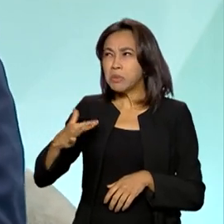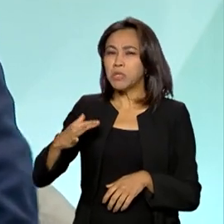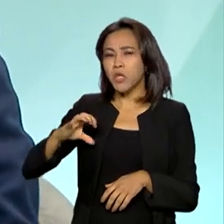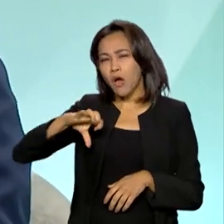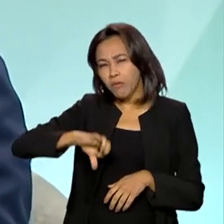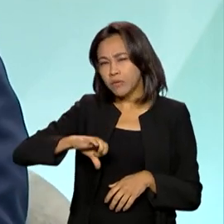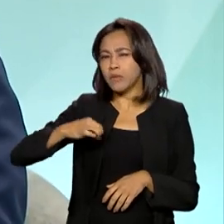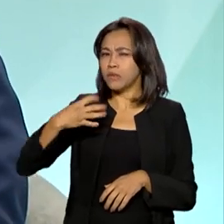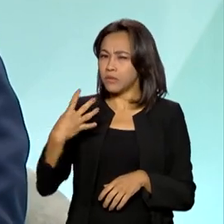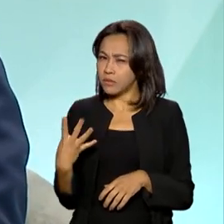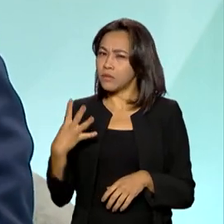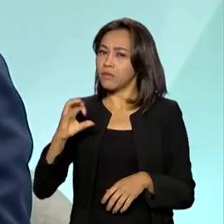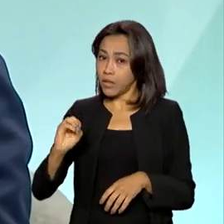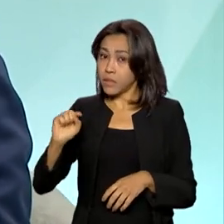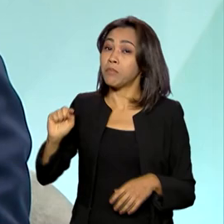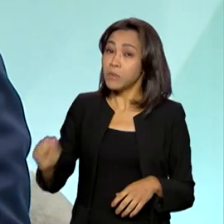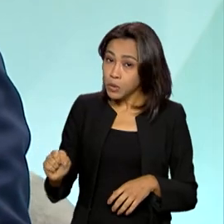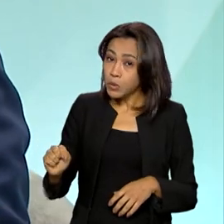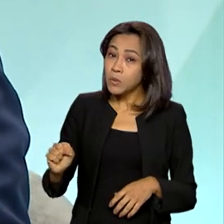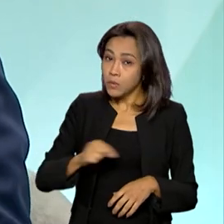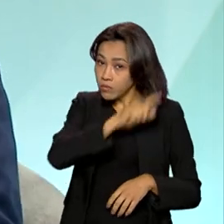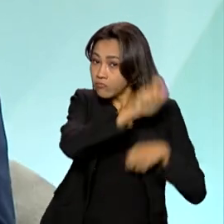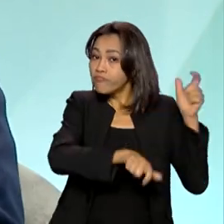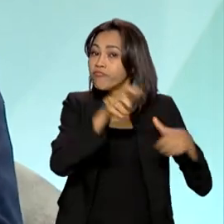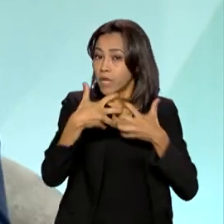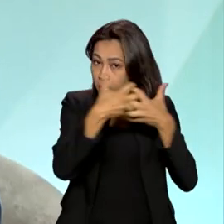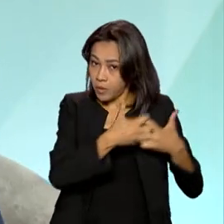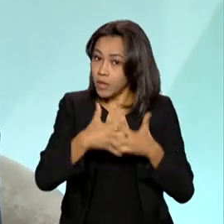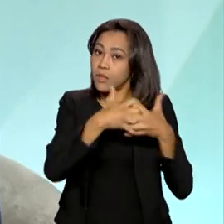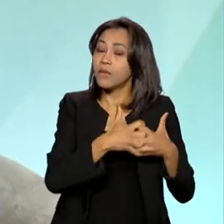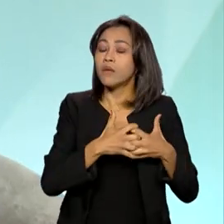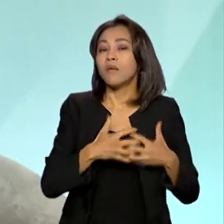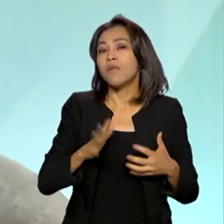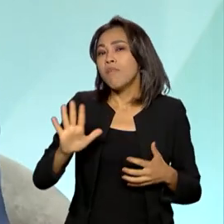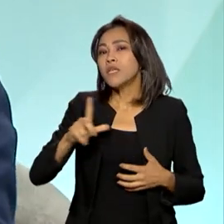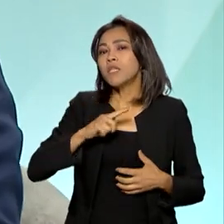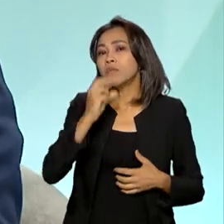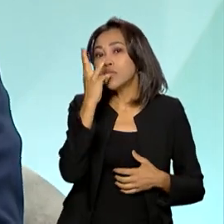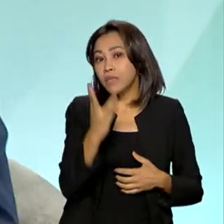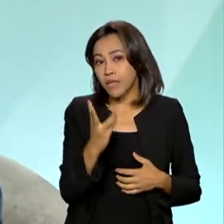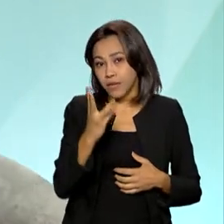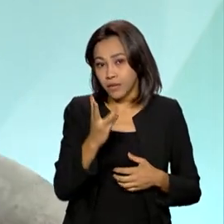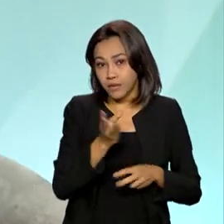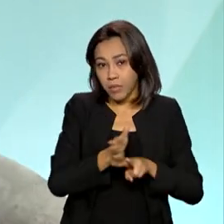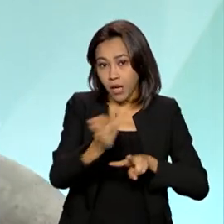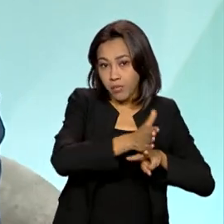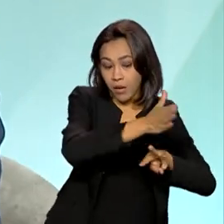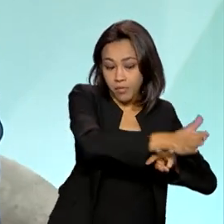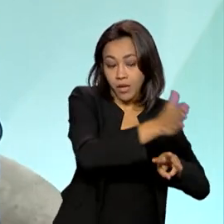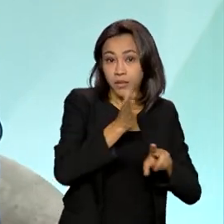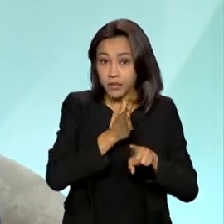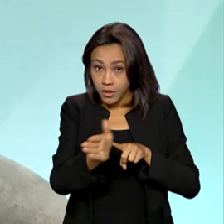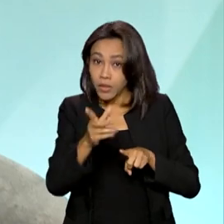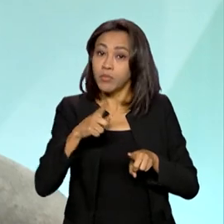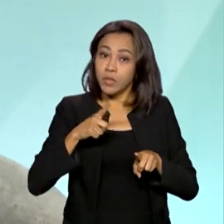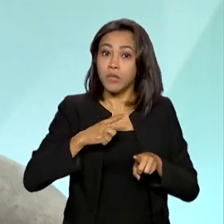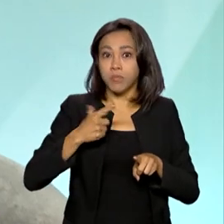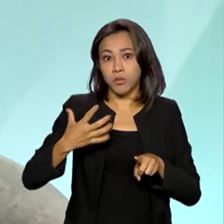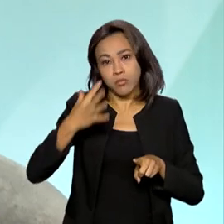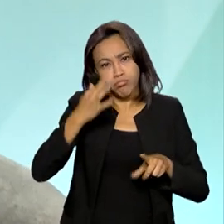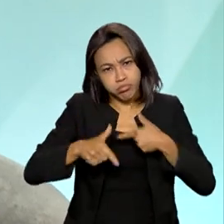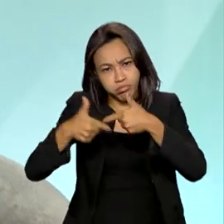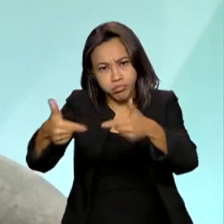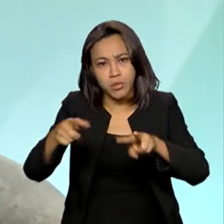940 mil caminhoneiros, mas nós temos três modalidades na base. Nós temos os ativos, os